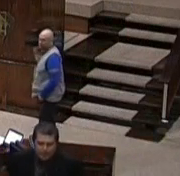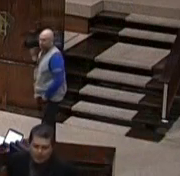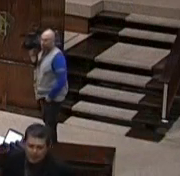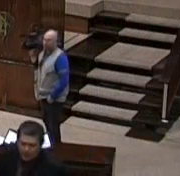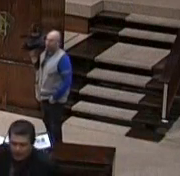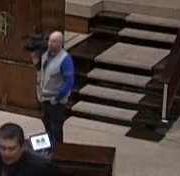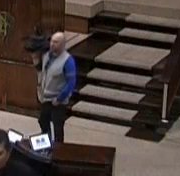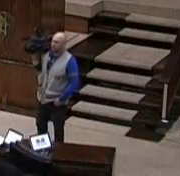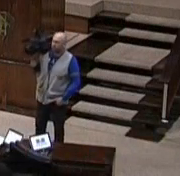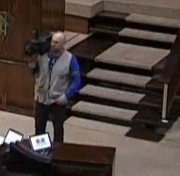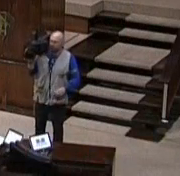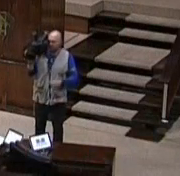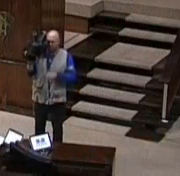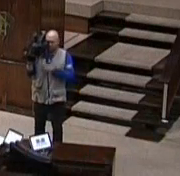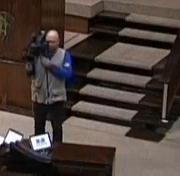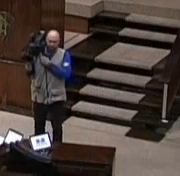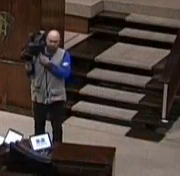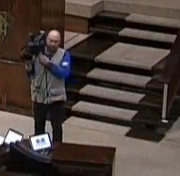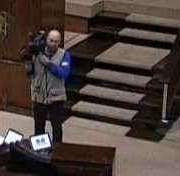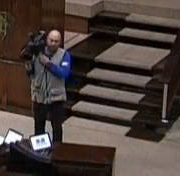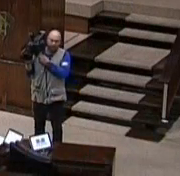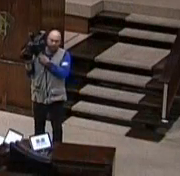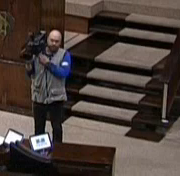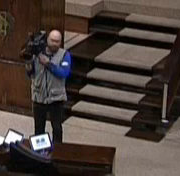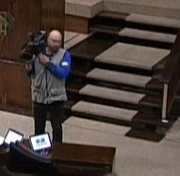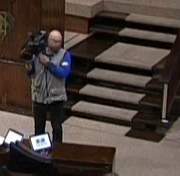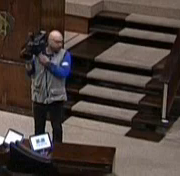relativas aos seus mandatos e as suas preocupações.